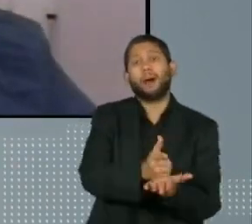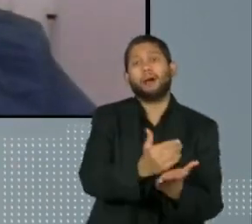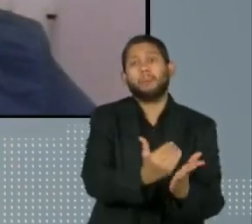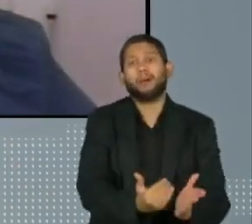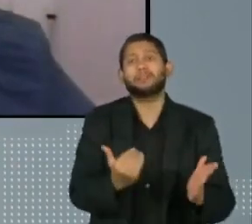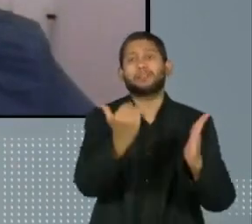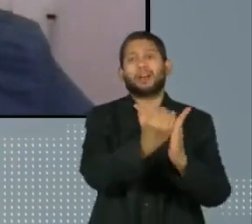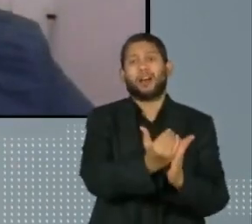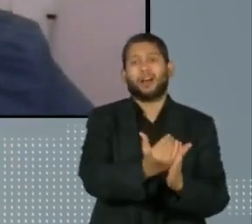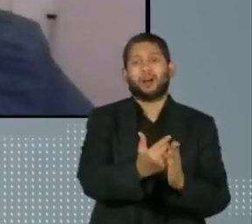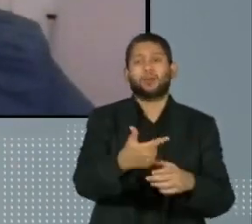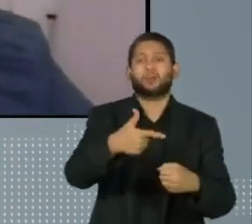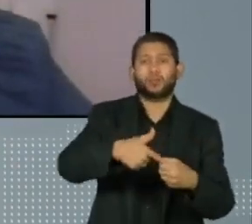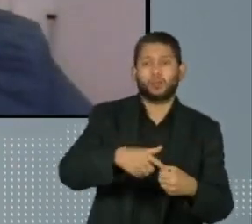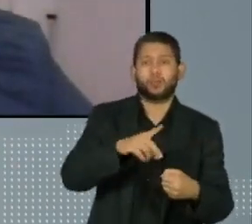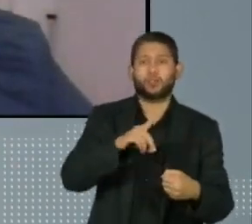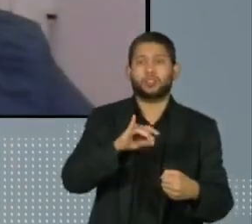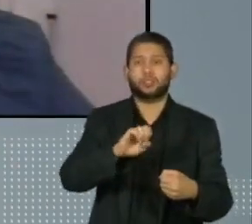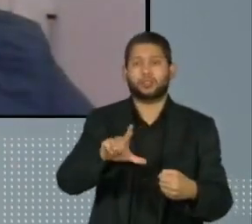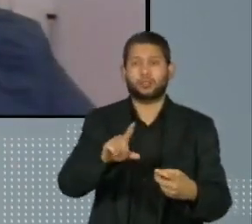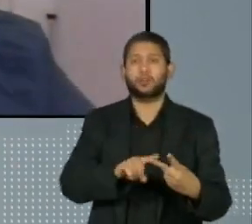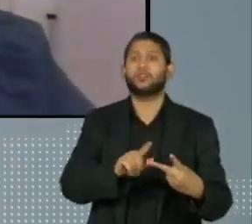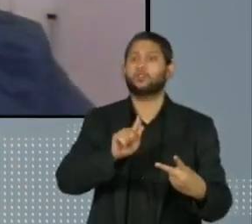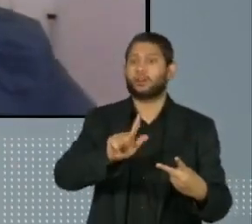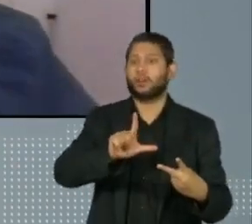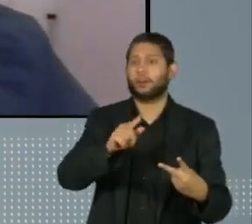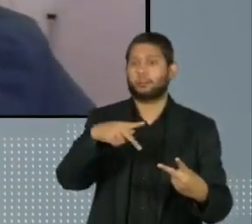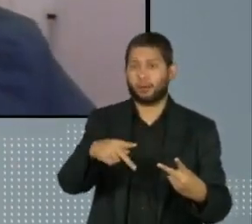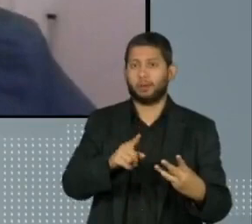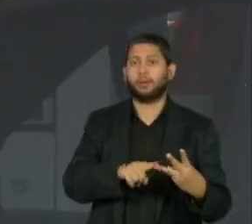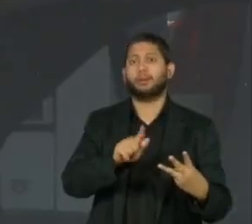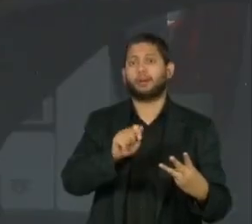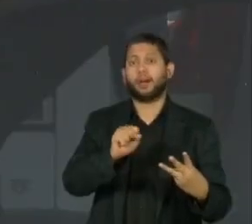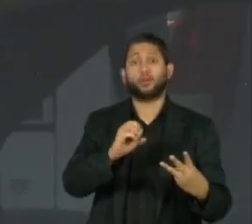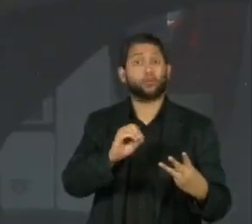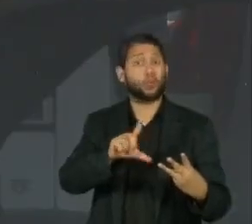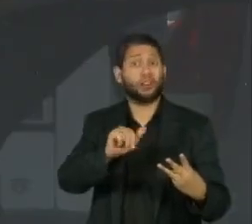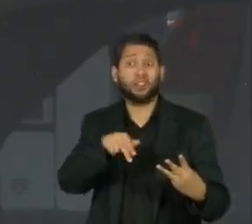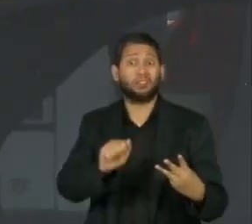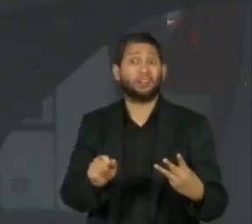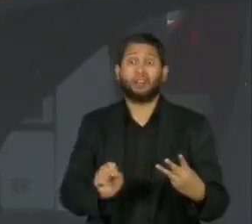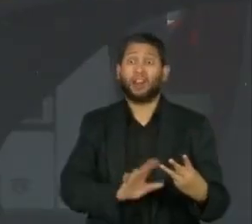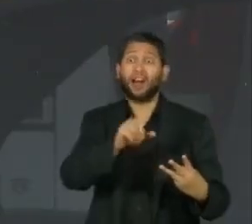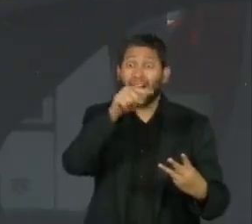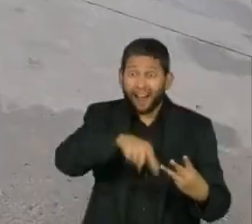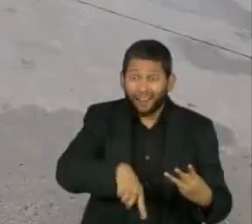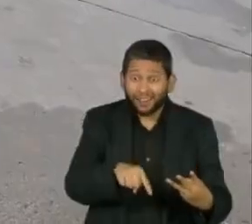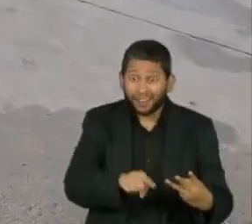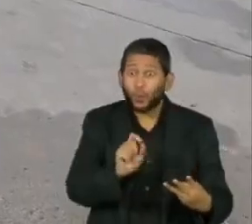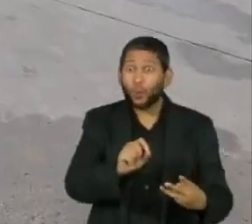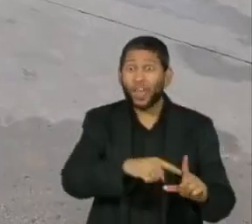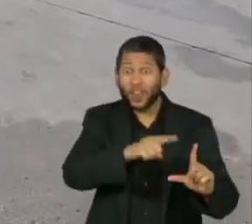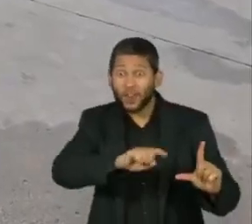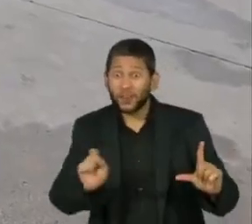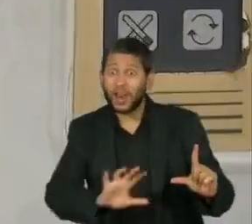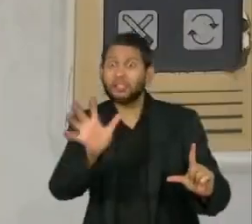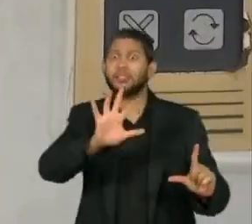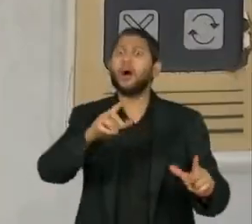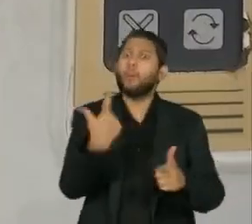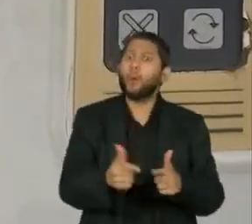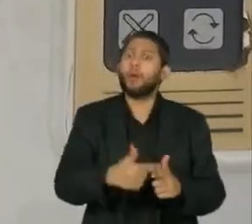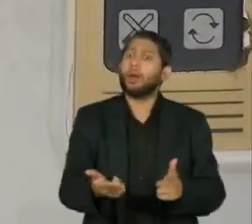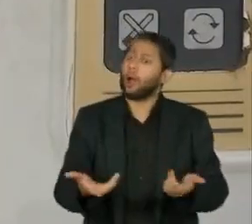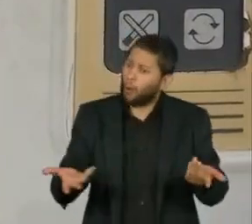por diesel, gasolina e GLP. E a inflação vai explodir. Não fazer nada nesse momento é um suicídio